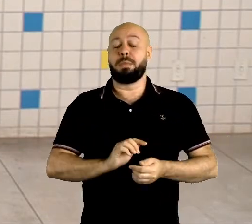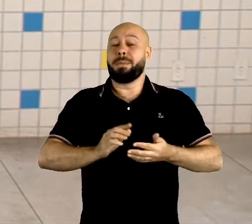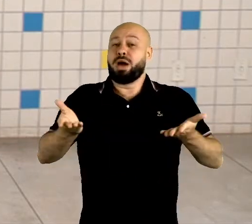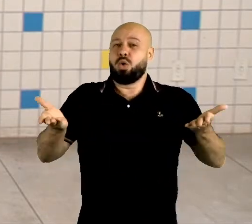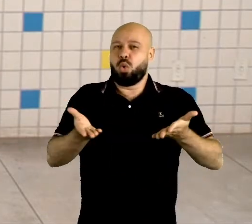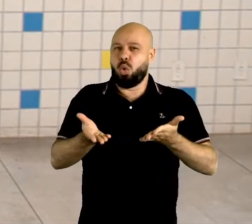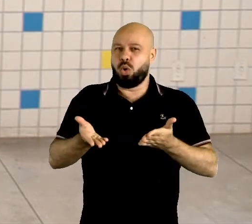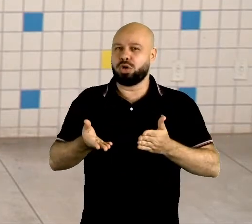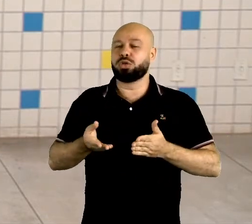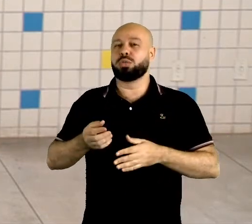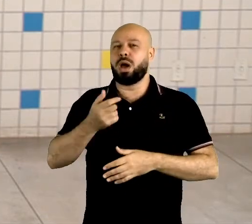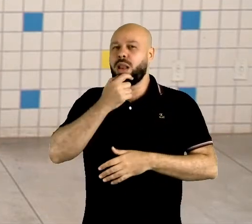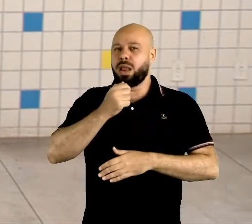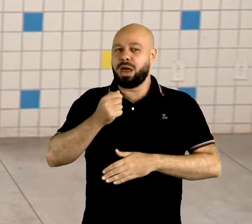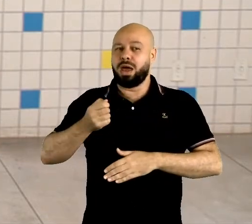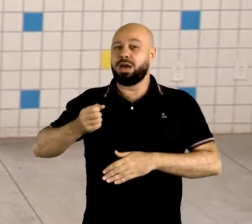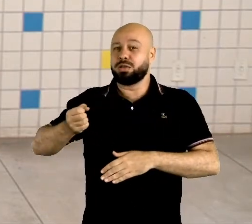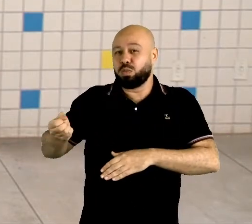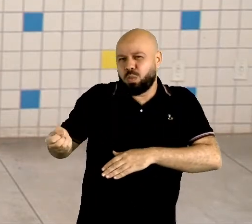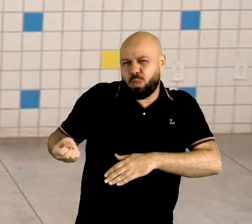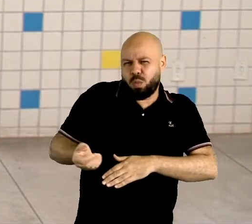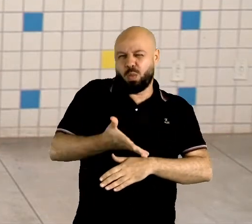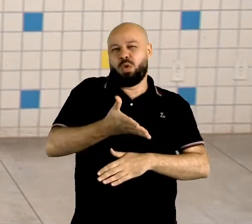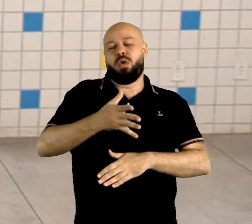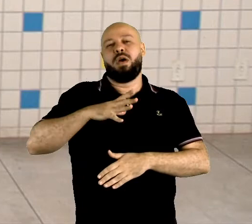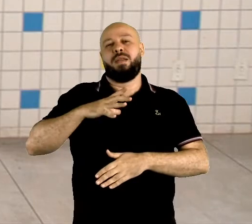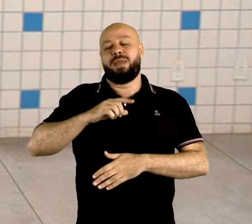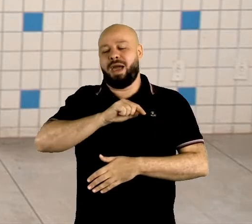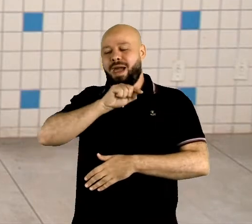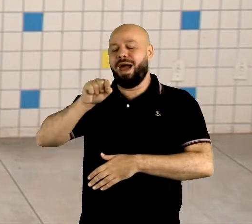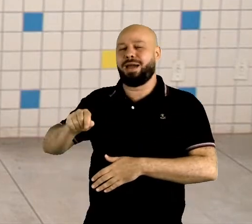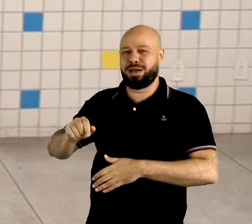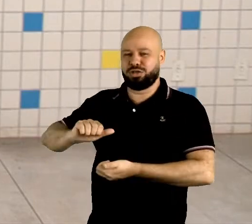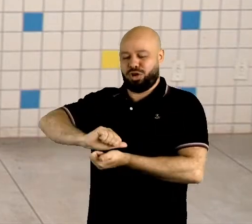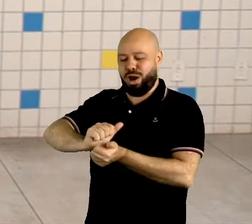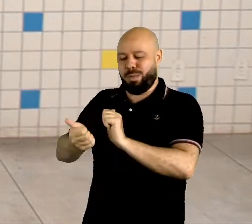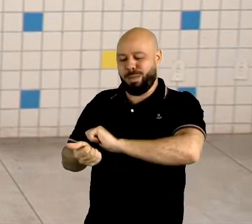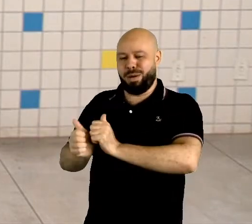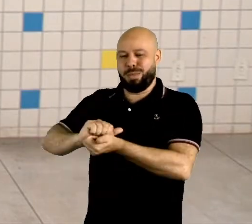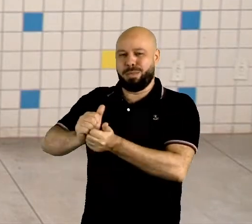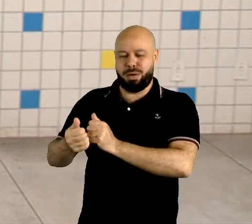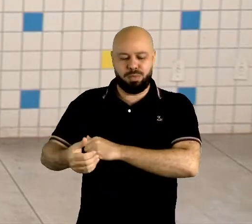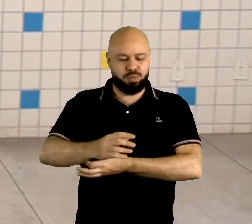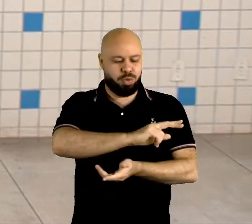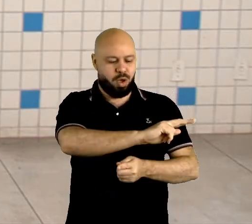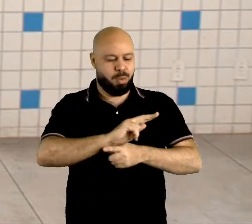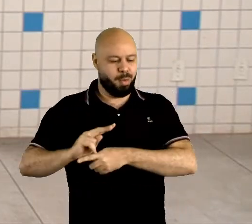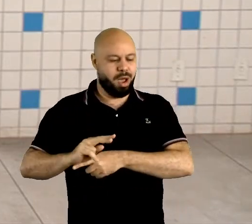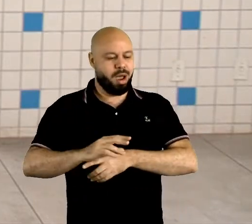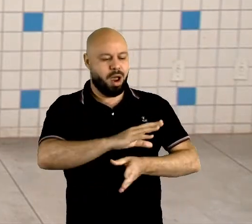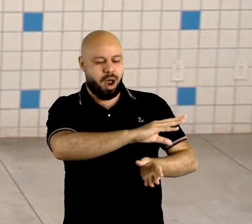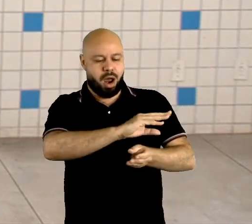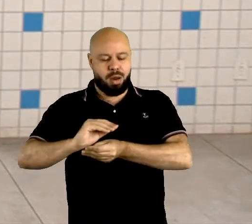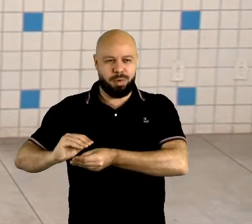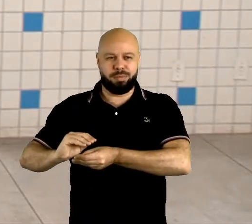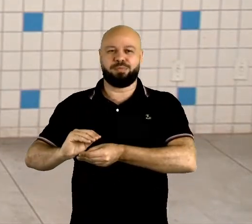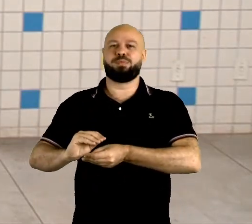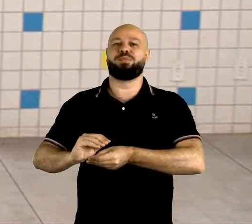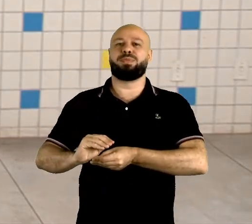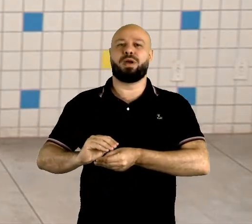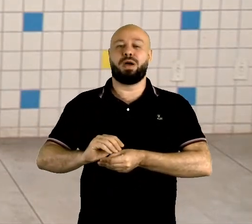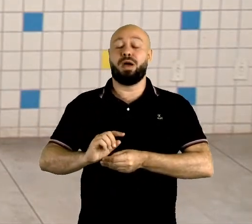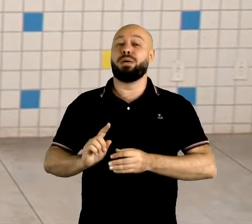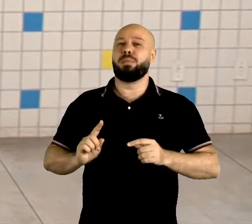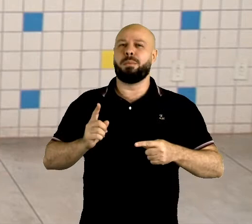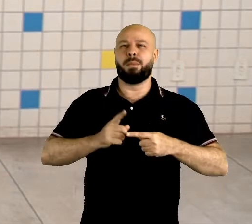Inglaterra, ele já está se adaptando também aos vocabulários norte-americanos. Até porque muitas séries são